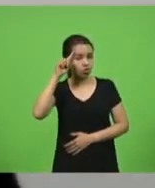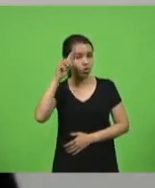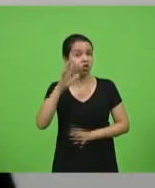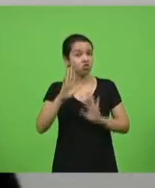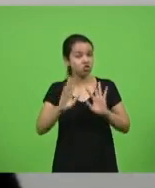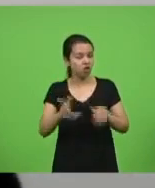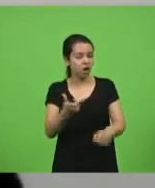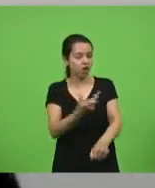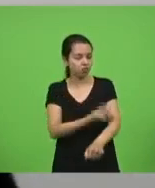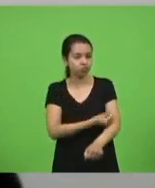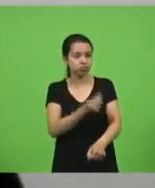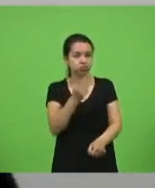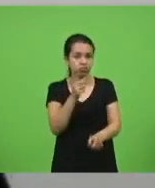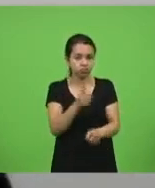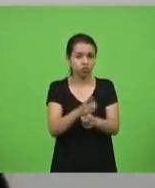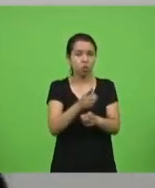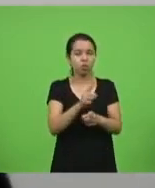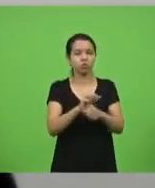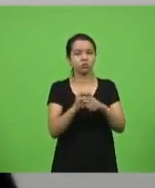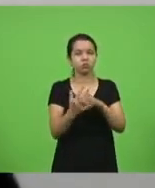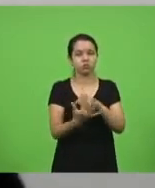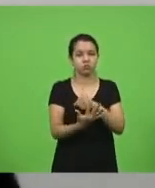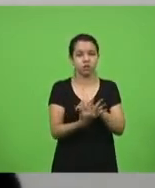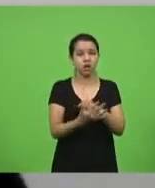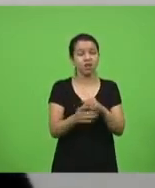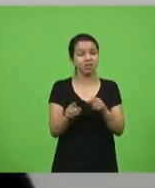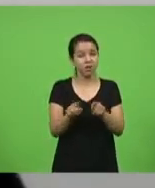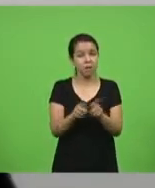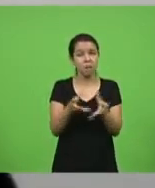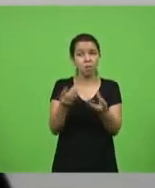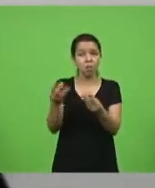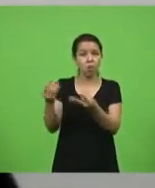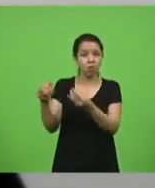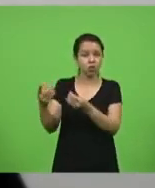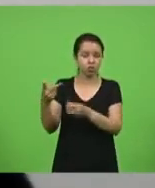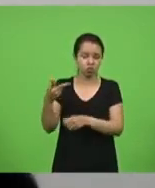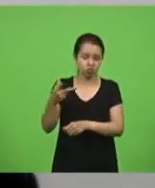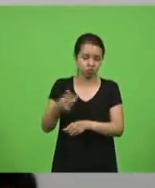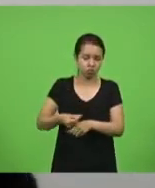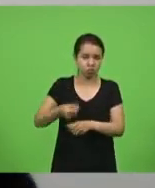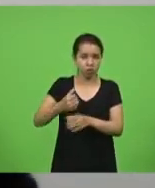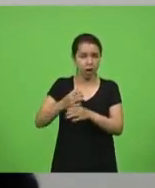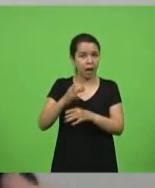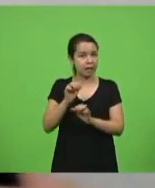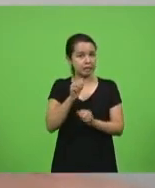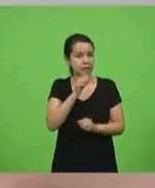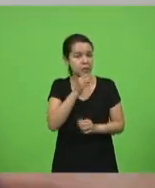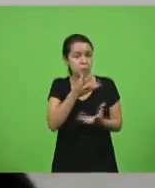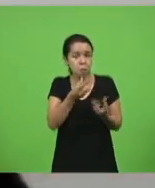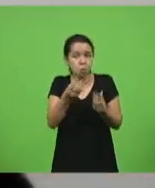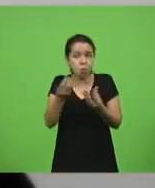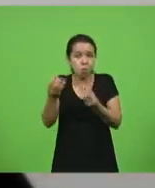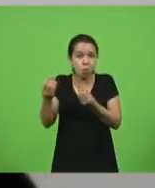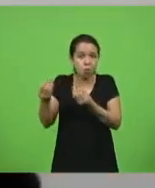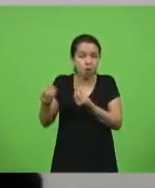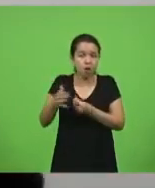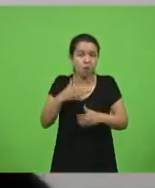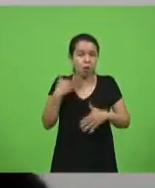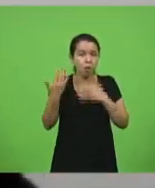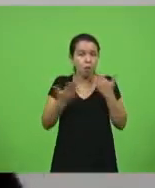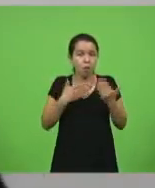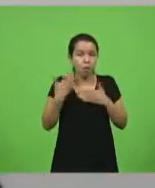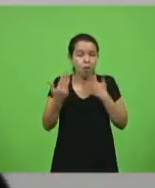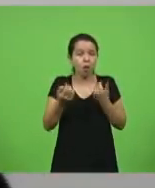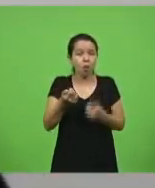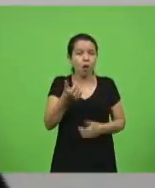e outros tantos milhares não testados, recordes e recordes de mortes, já estamos chegando a quase 3 mil